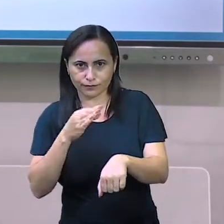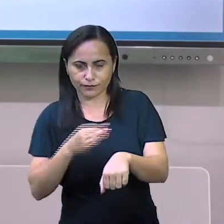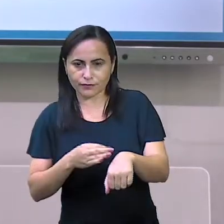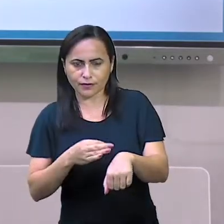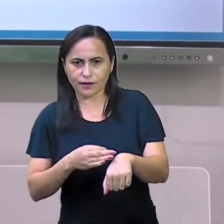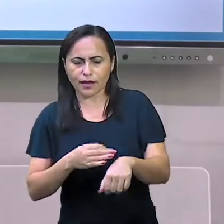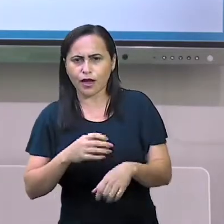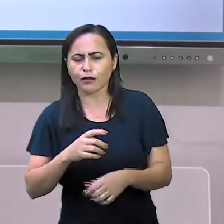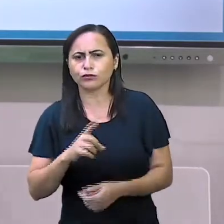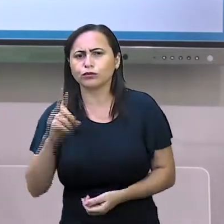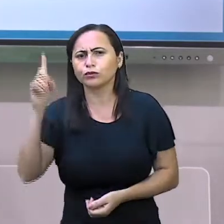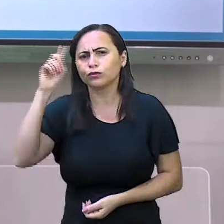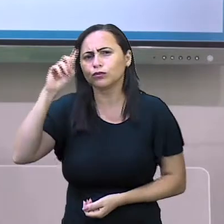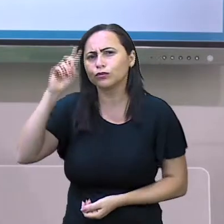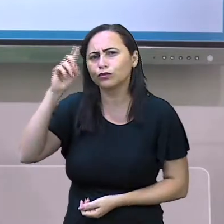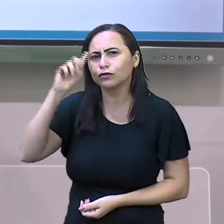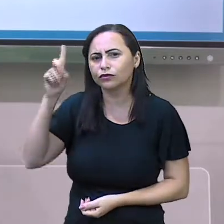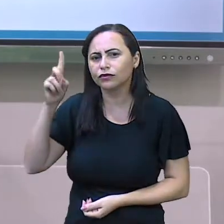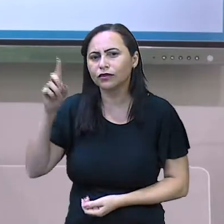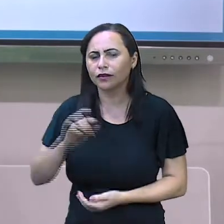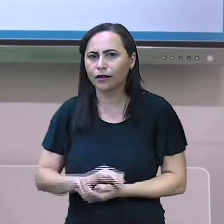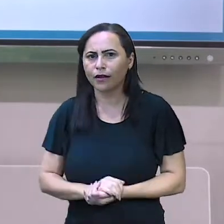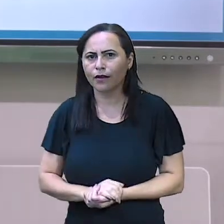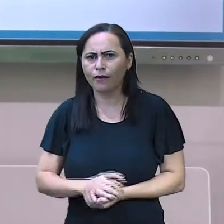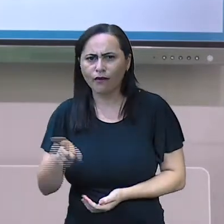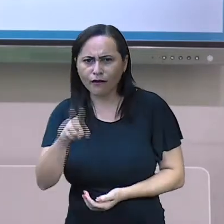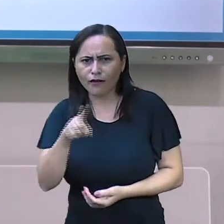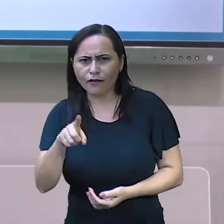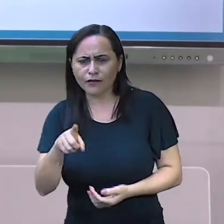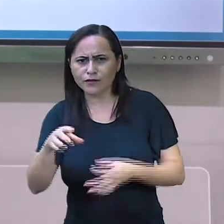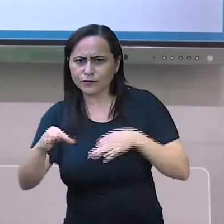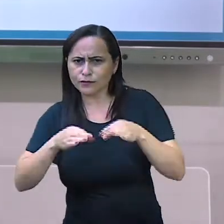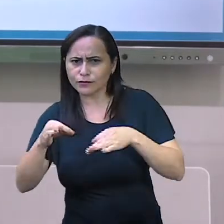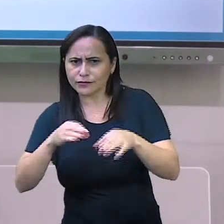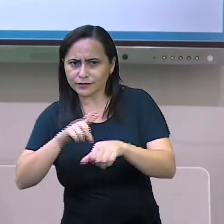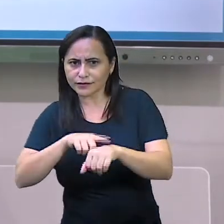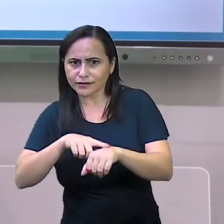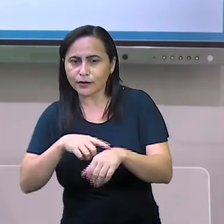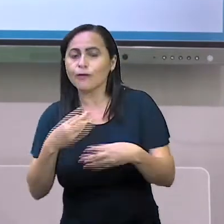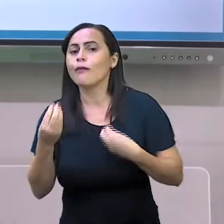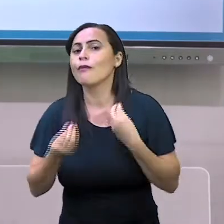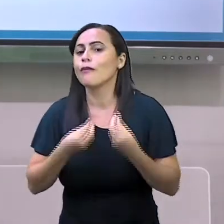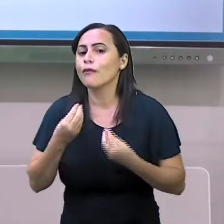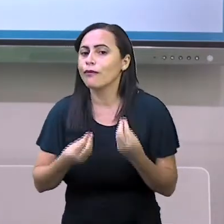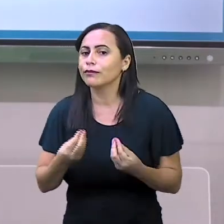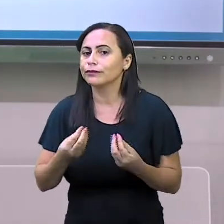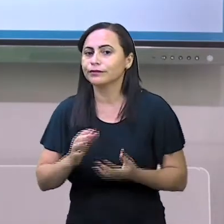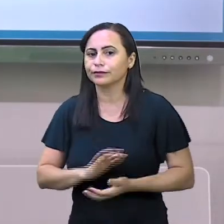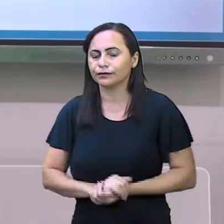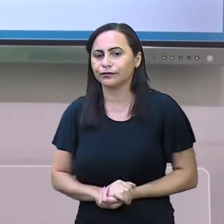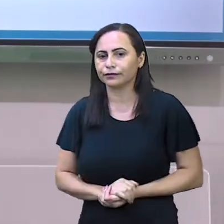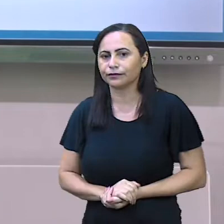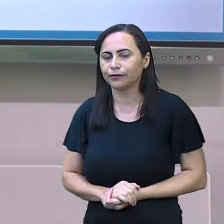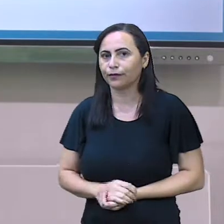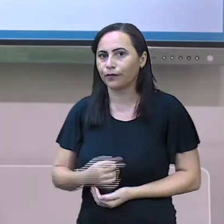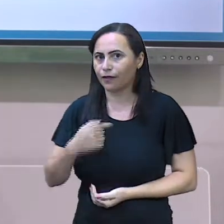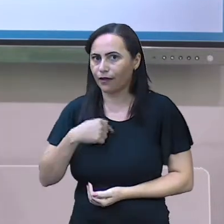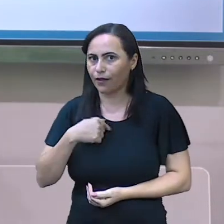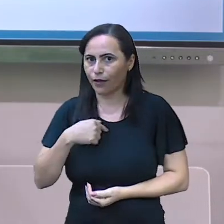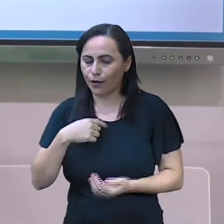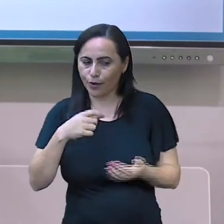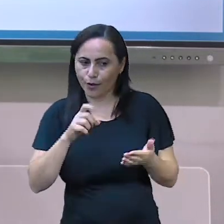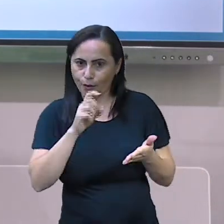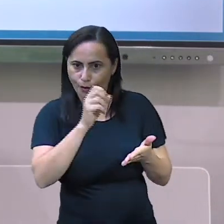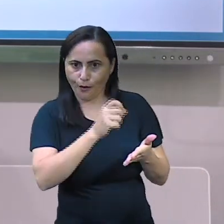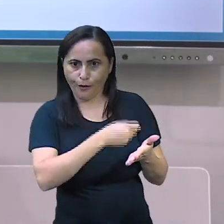como vocês estão distribuindo o tempo de vocês? Me digam aí, eu vou anotar aqui o da